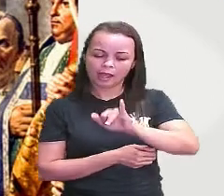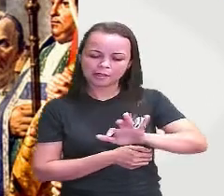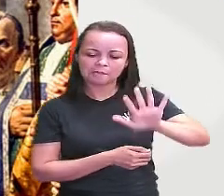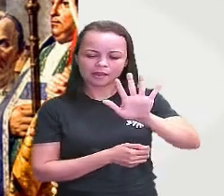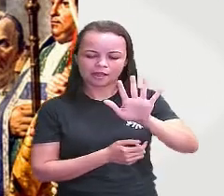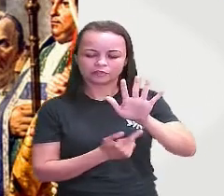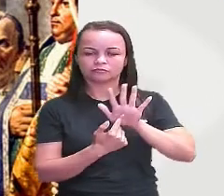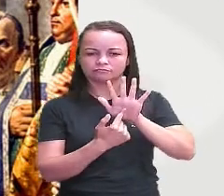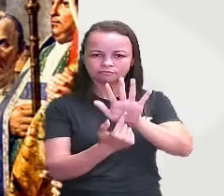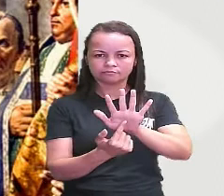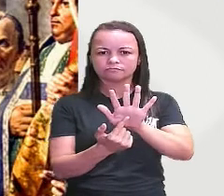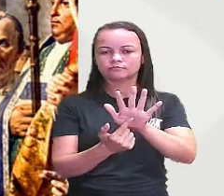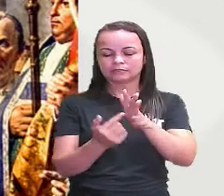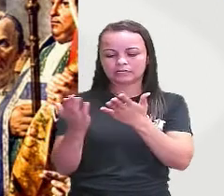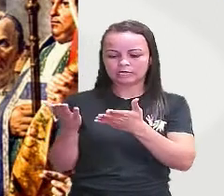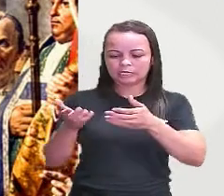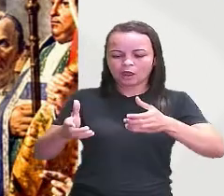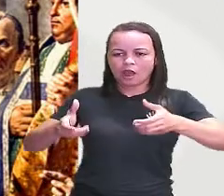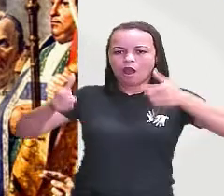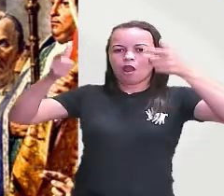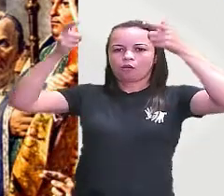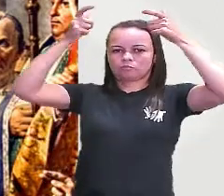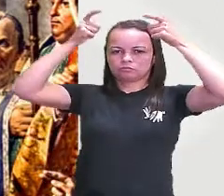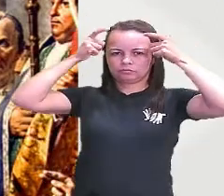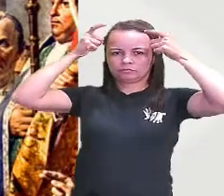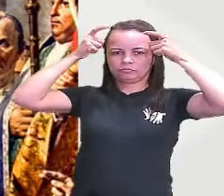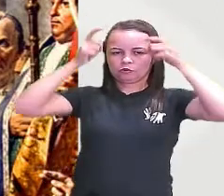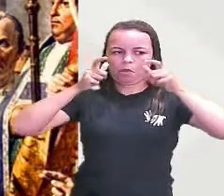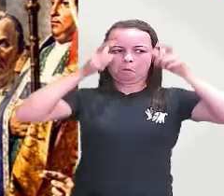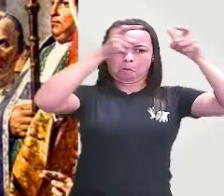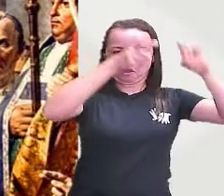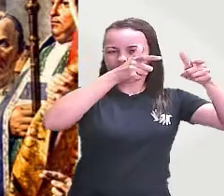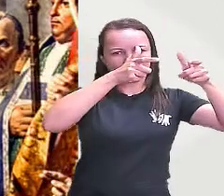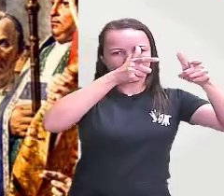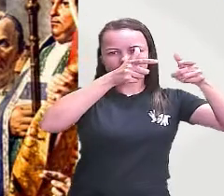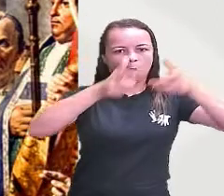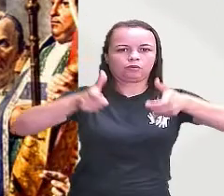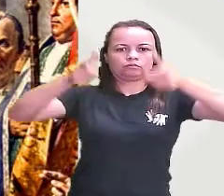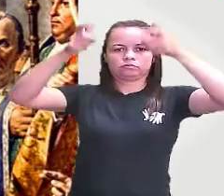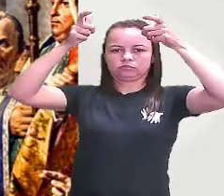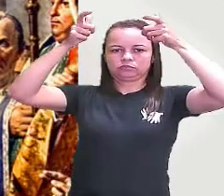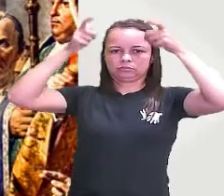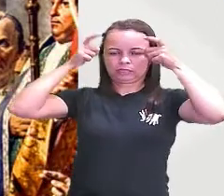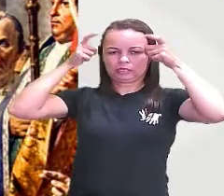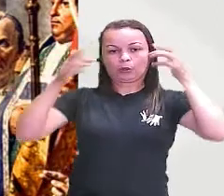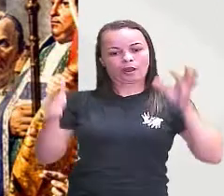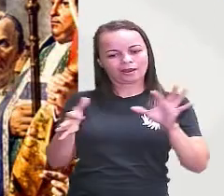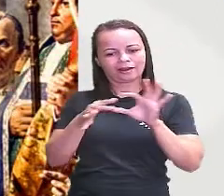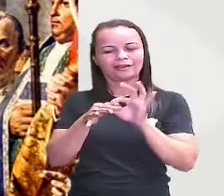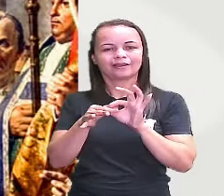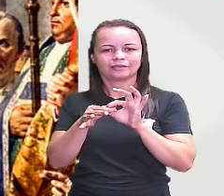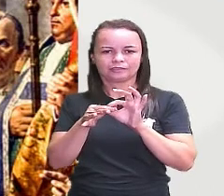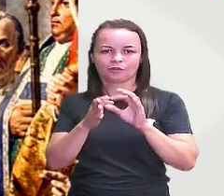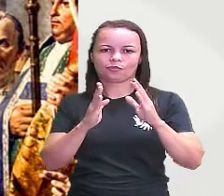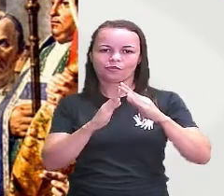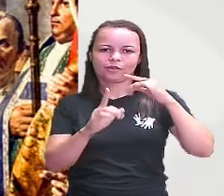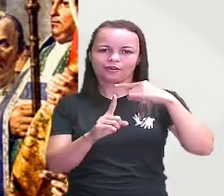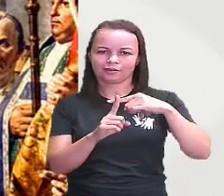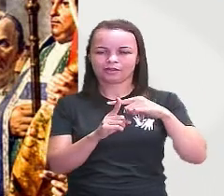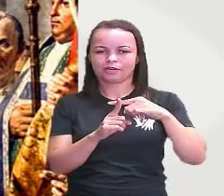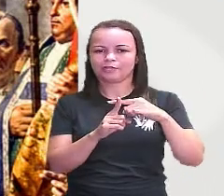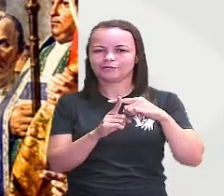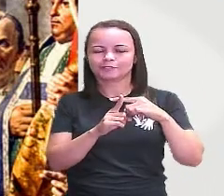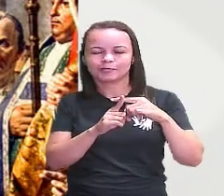ele se autocoroando porque a sua ligação com a igreja ela era